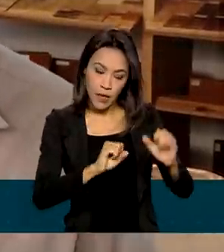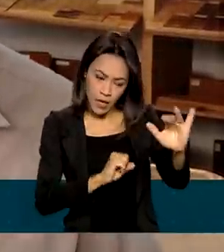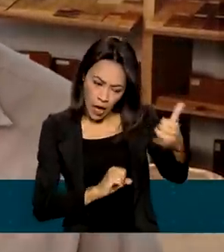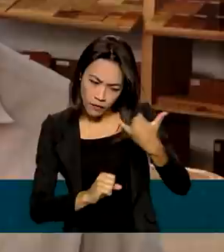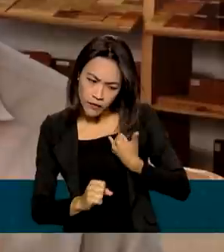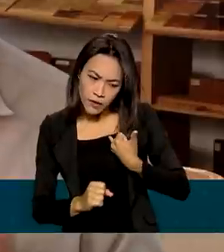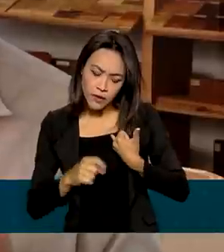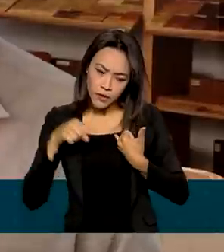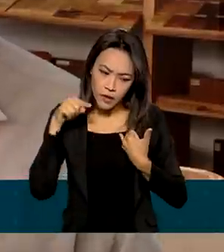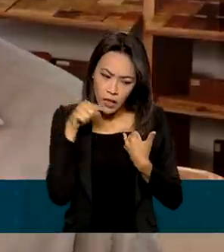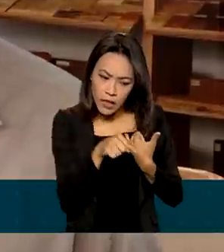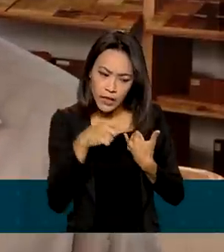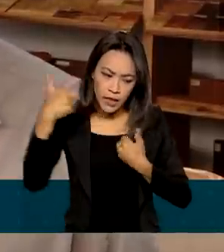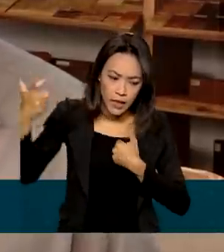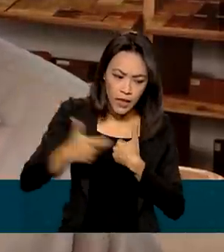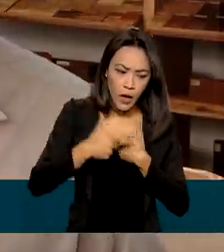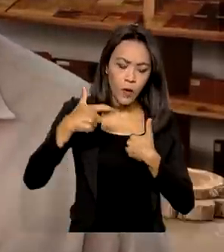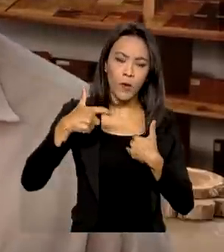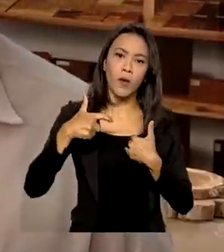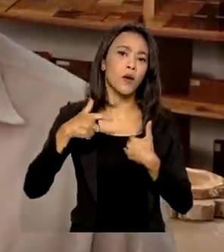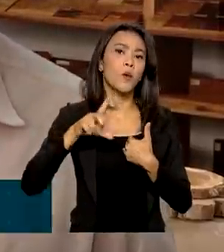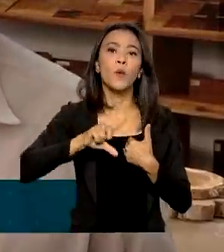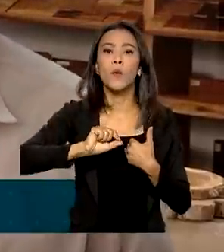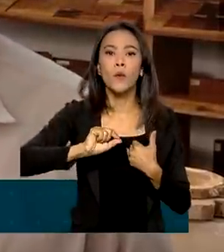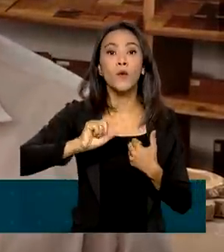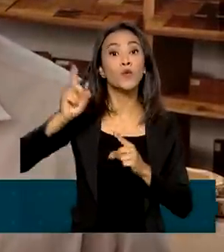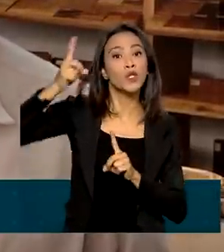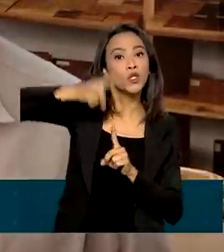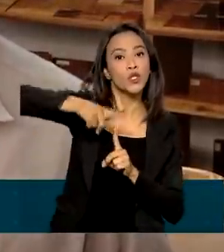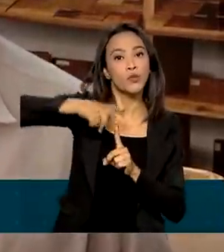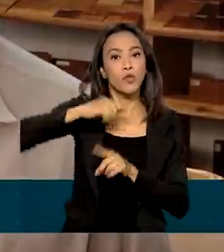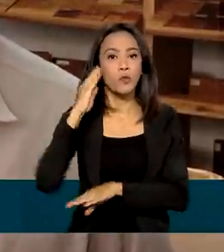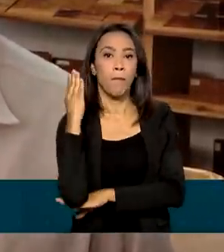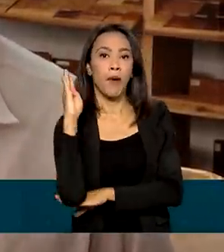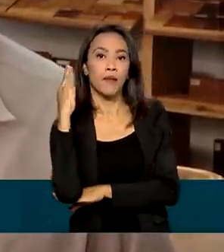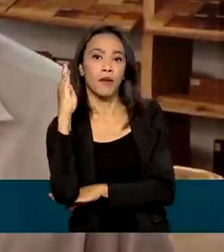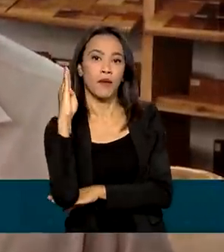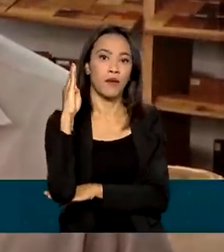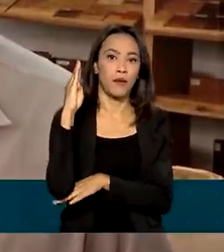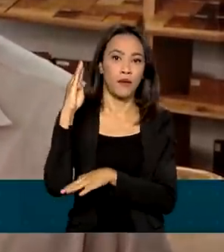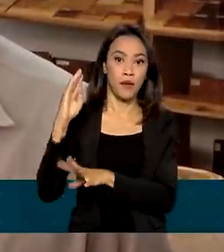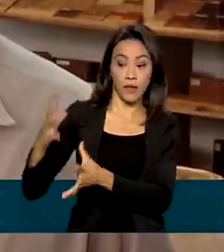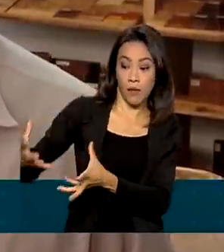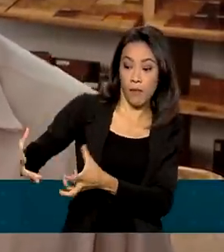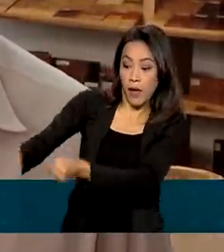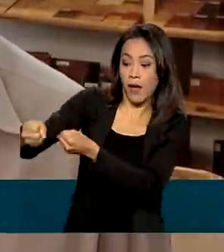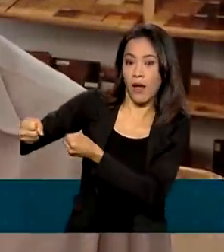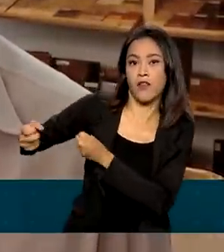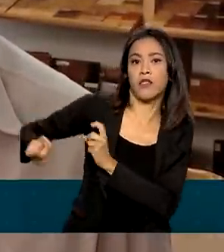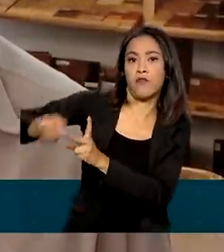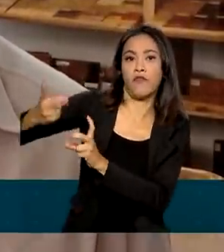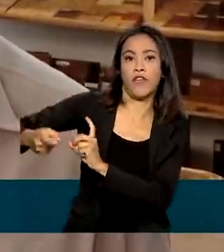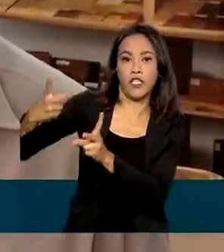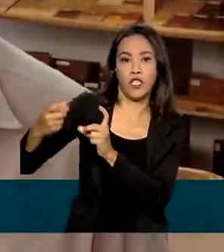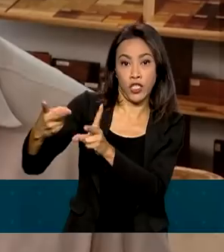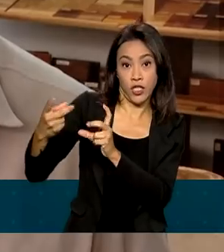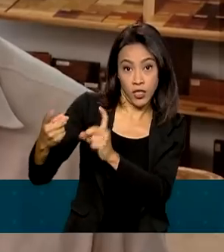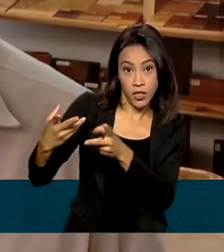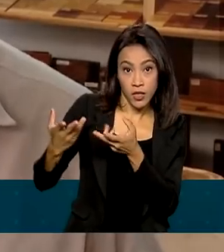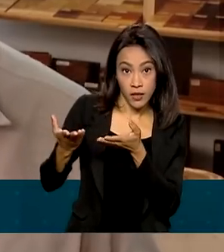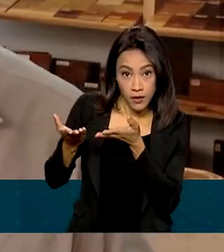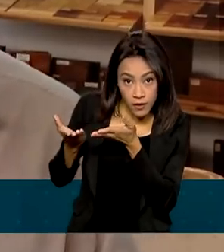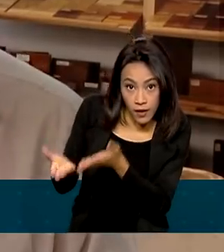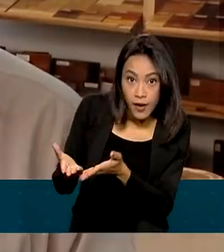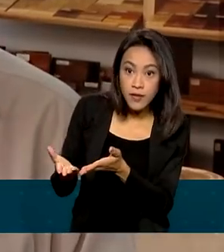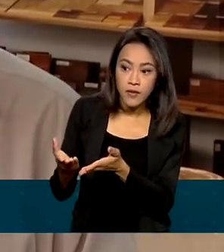identificar ali, na hora, a espécie de madeira que está verdadeiramente sendo comercializada, que é aquela que